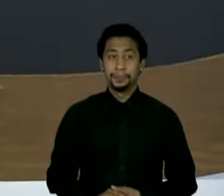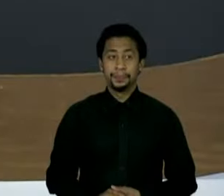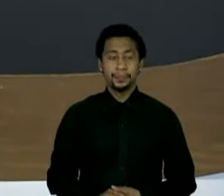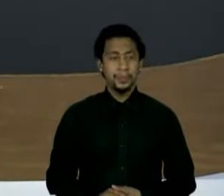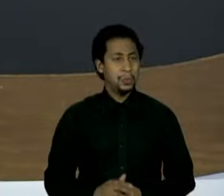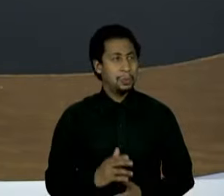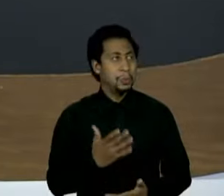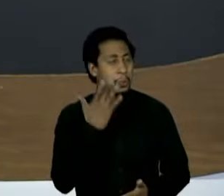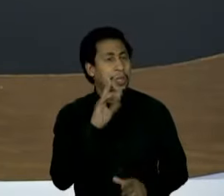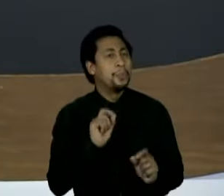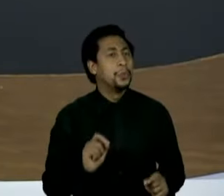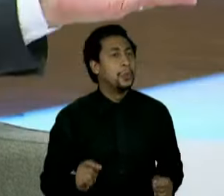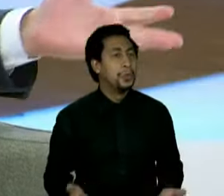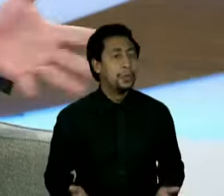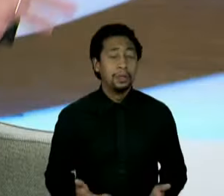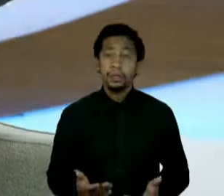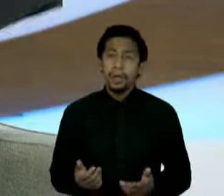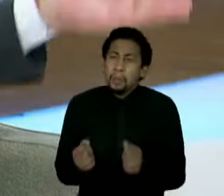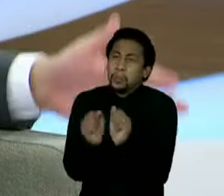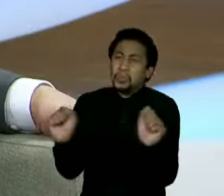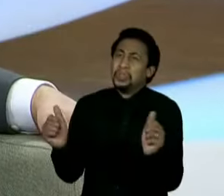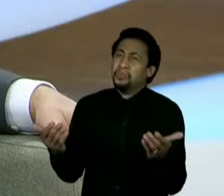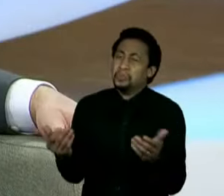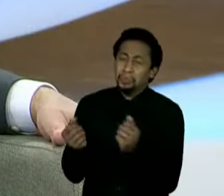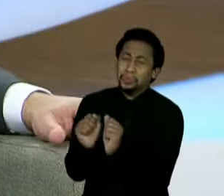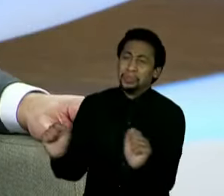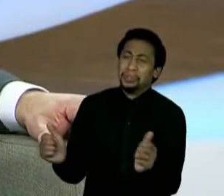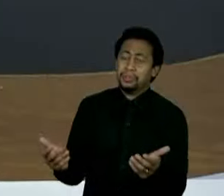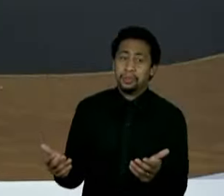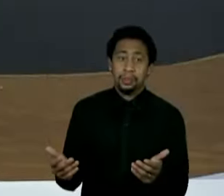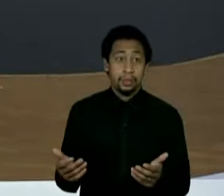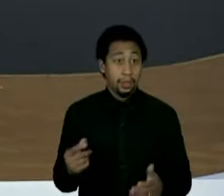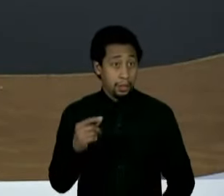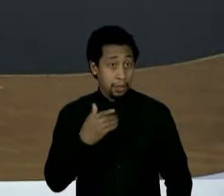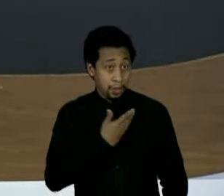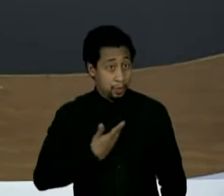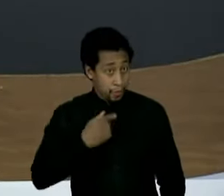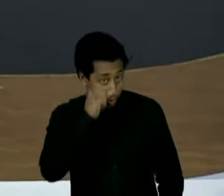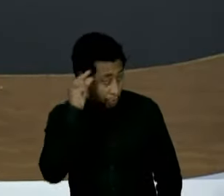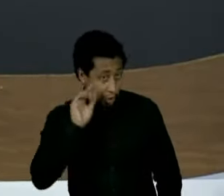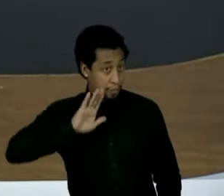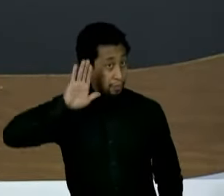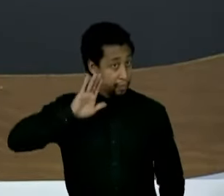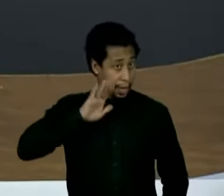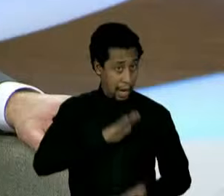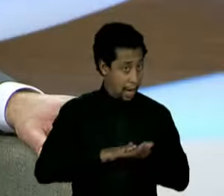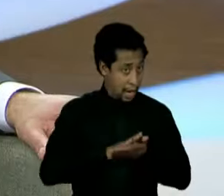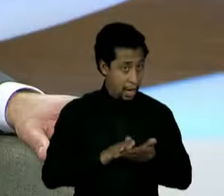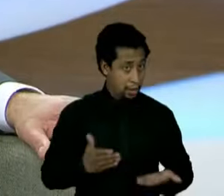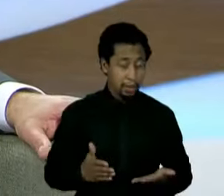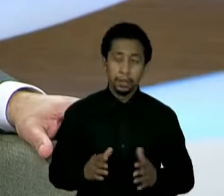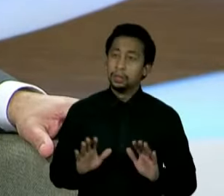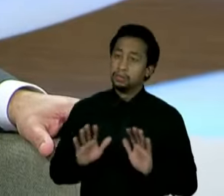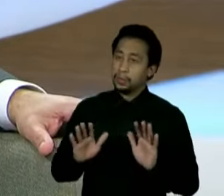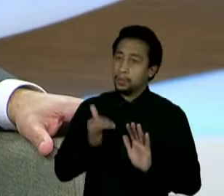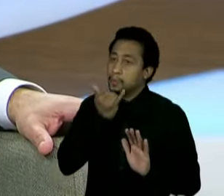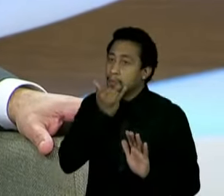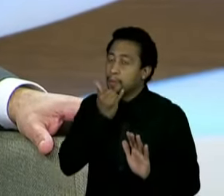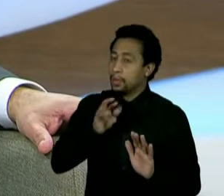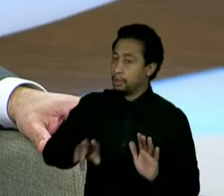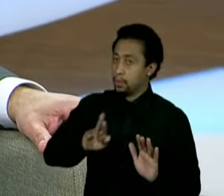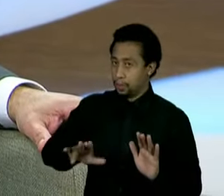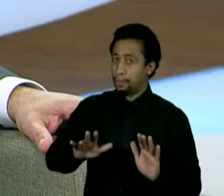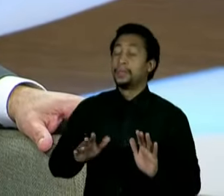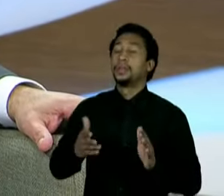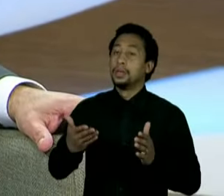Não realizável? É, não é possível. O governador de São Paulo não disputar a eleição, é isso? Não, não, não é isso. O que ele estava